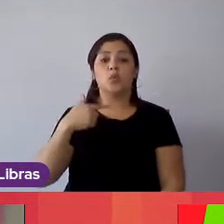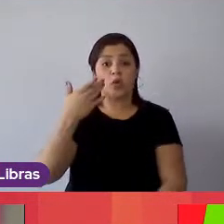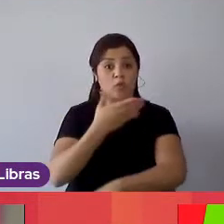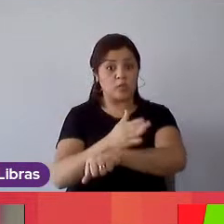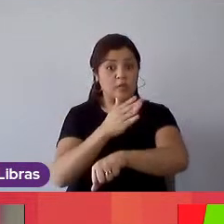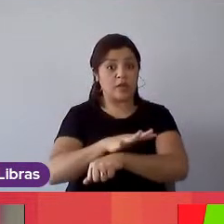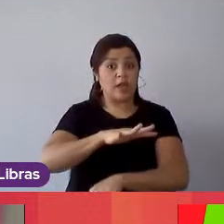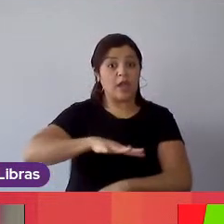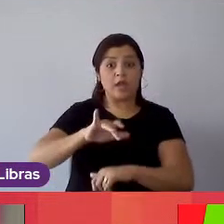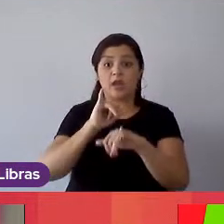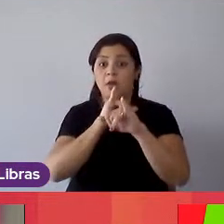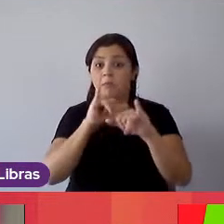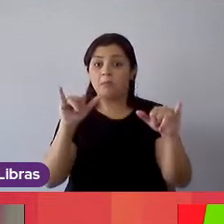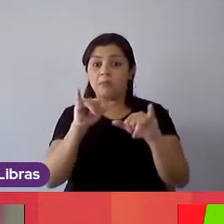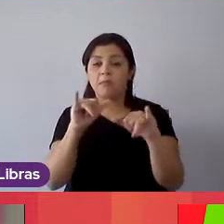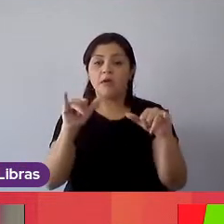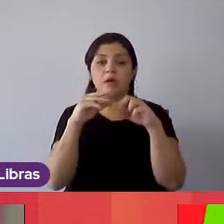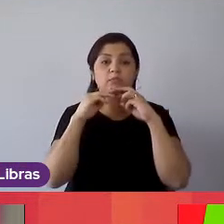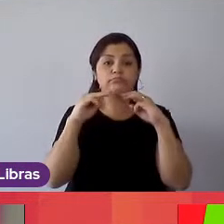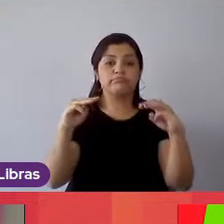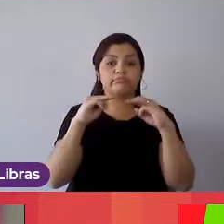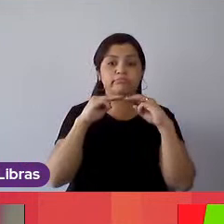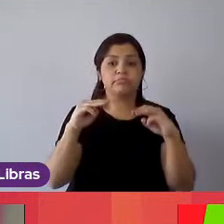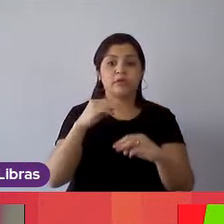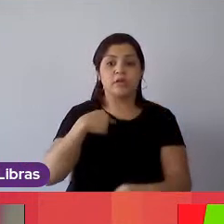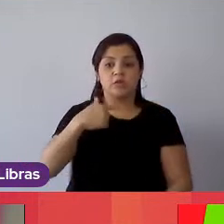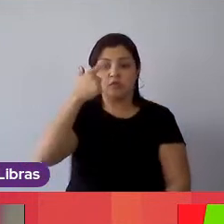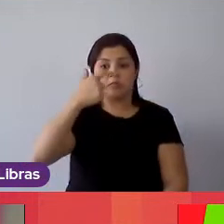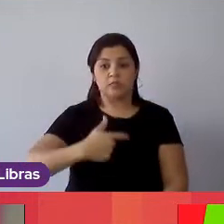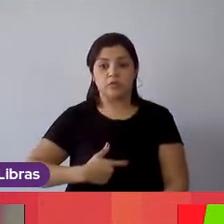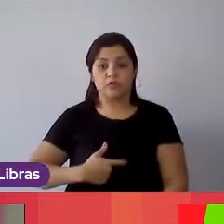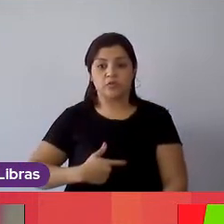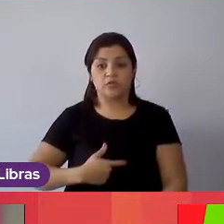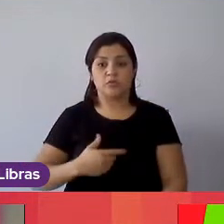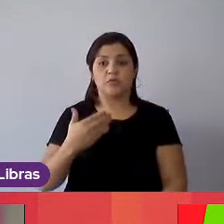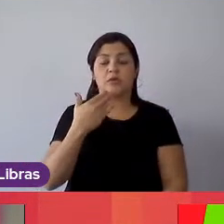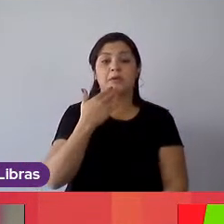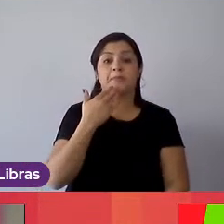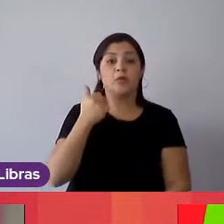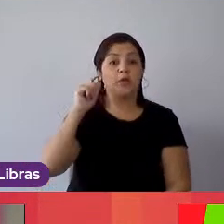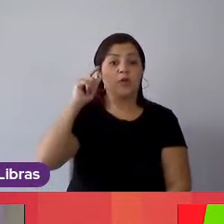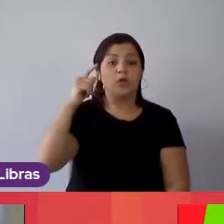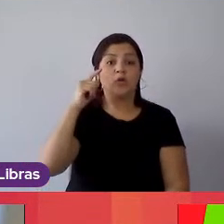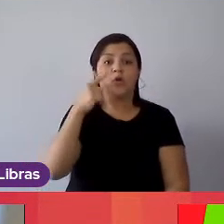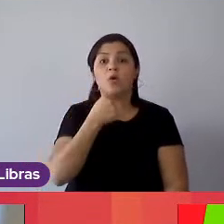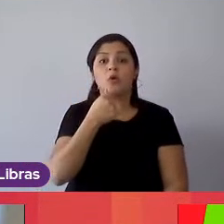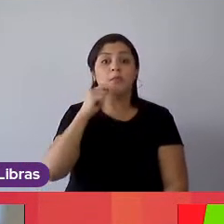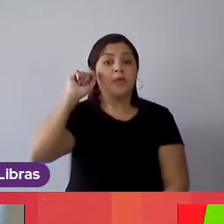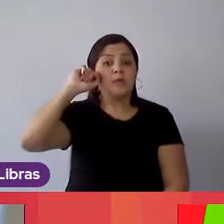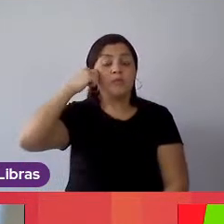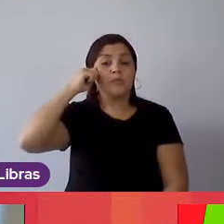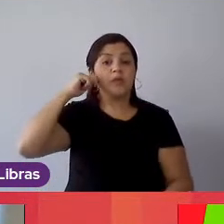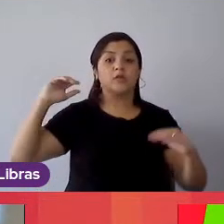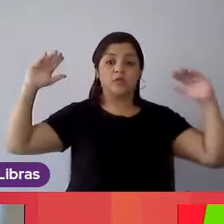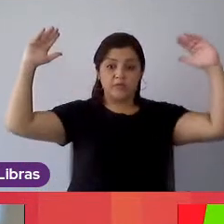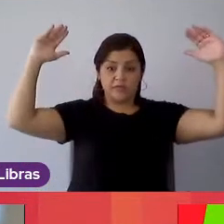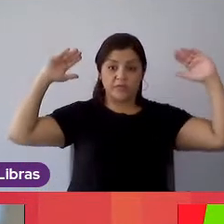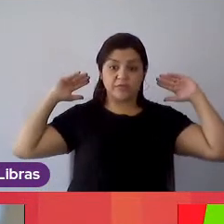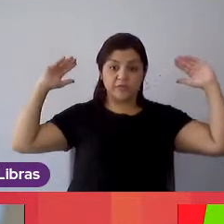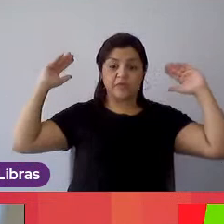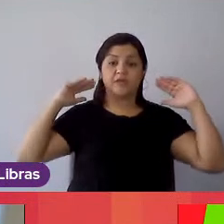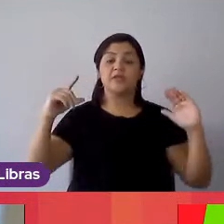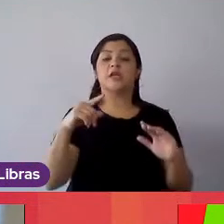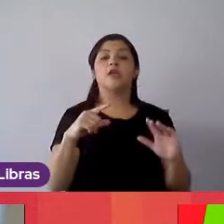marketing. Eu me considero um homem preto. Eu tenho cabelos curtos e pretos. Ao meu fundo tem um logo da